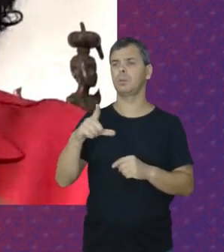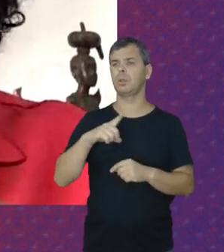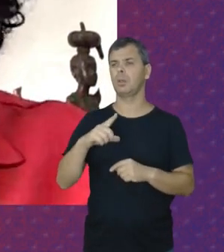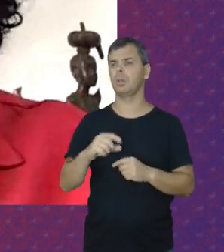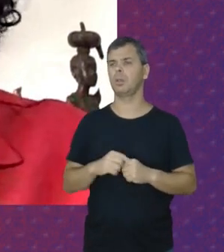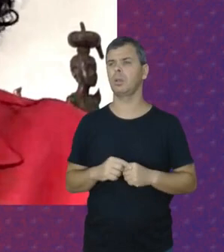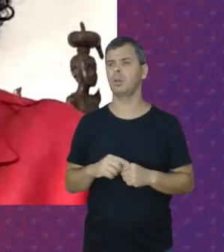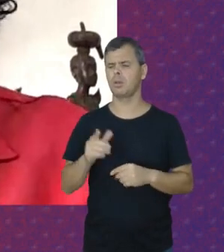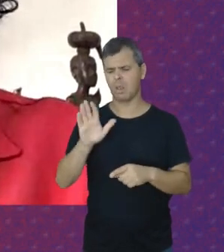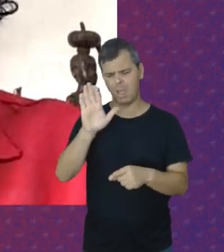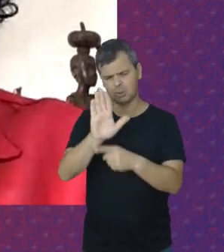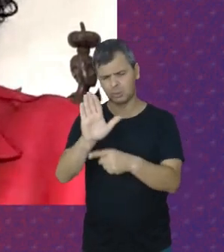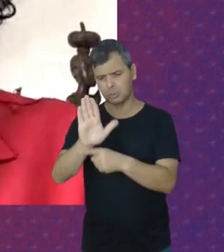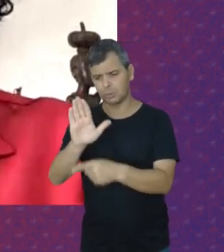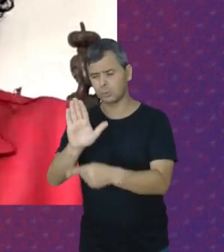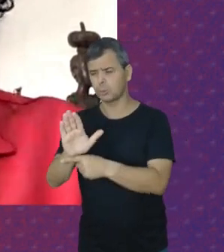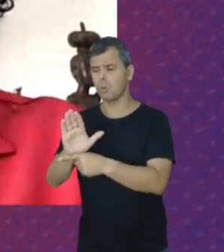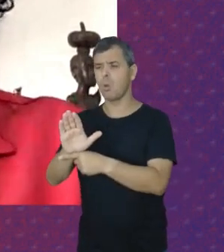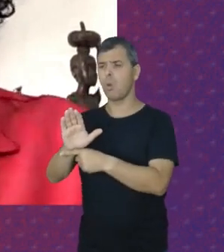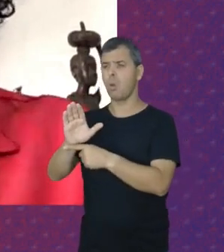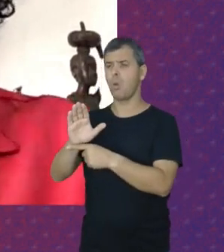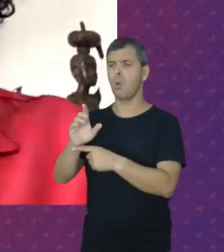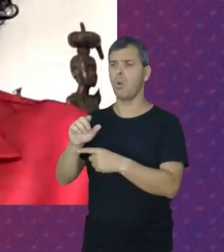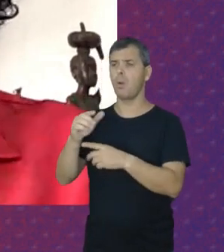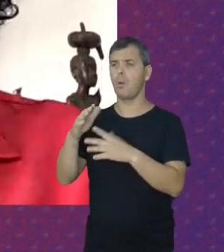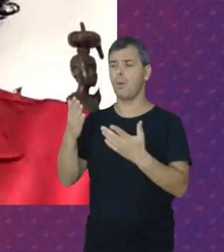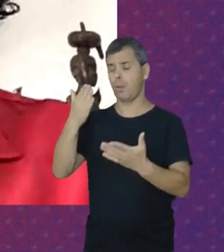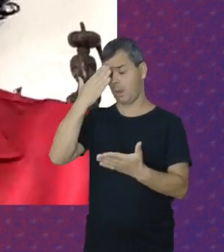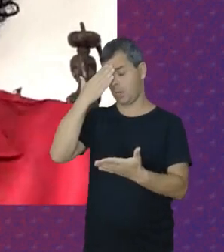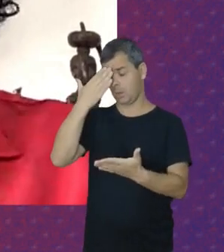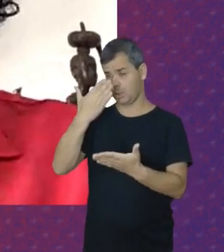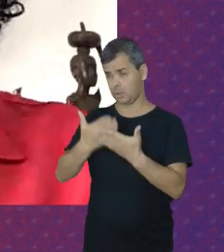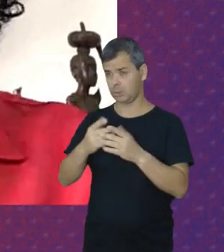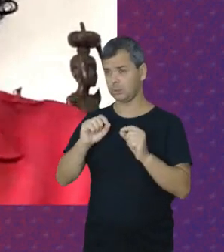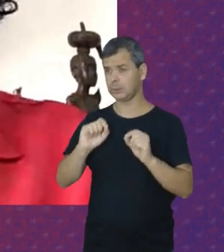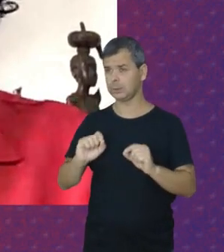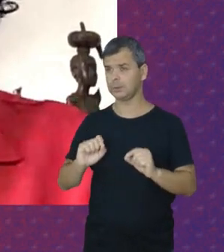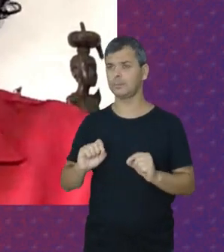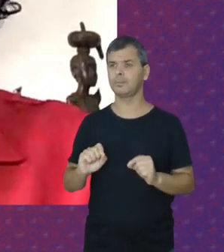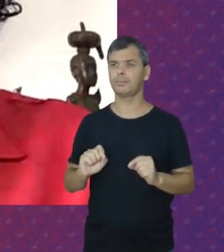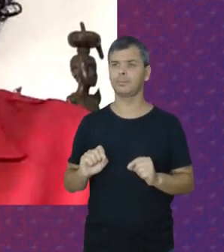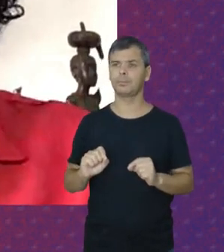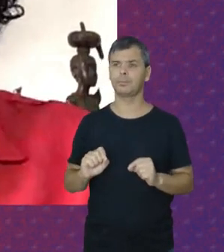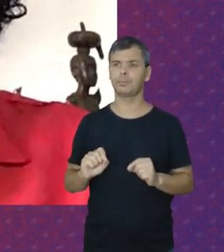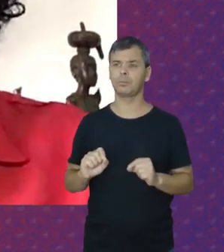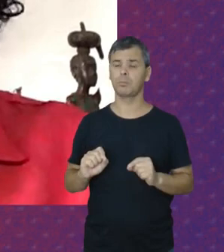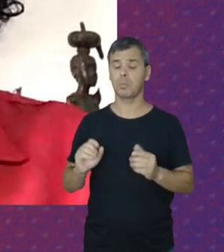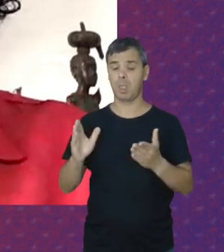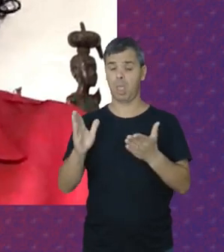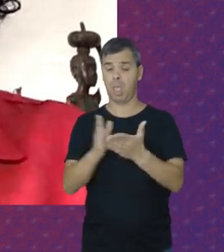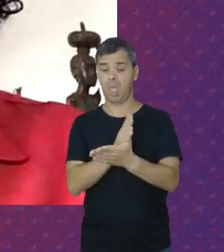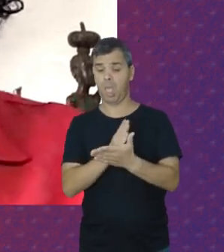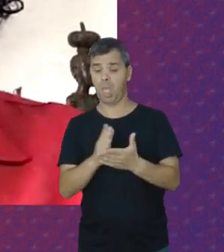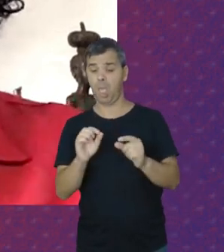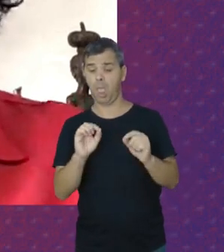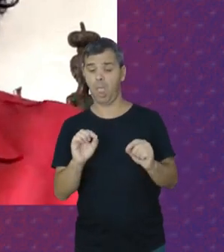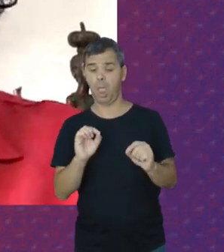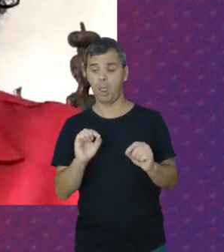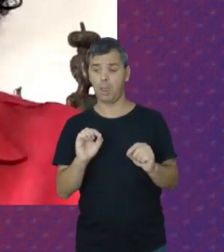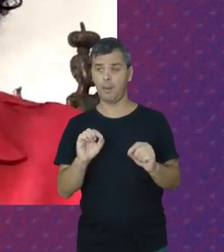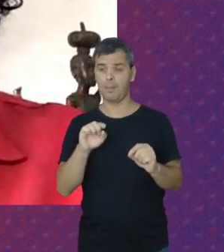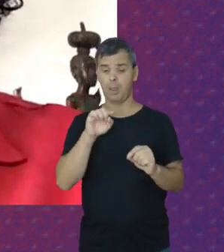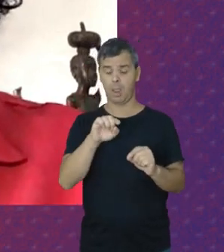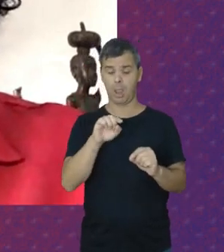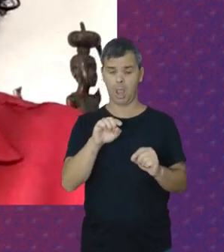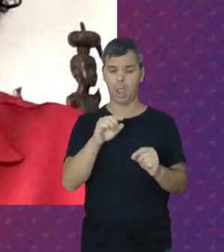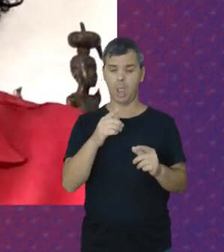ajudou Muito Muito Eu creio Até Que Algumas Essa